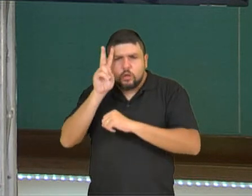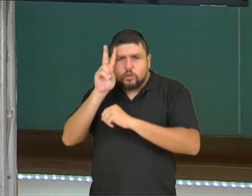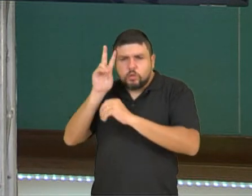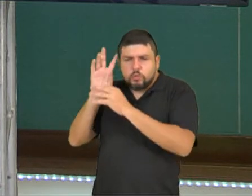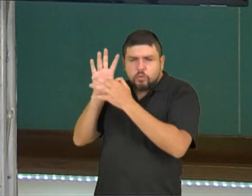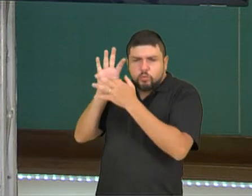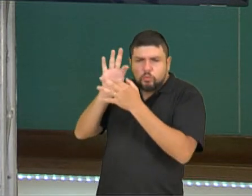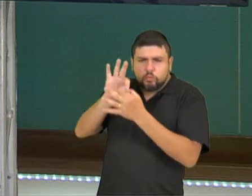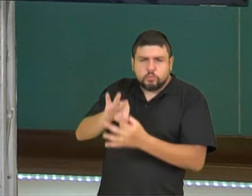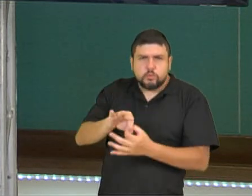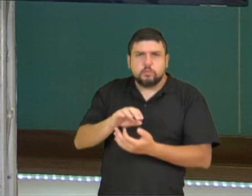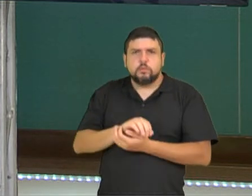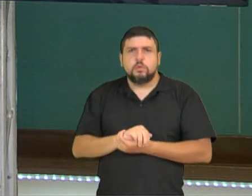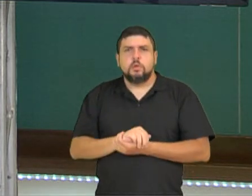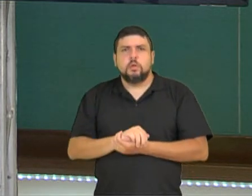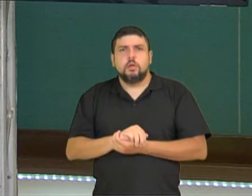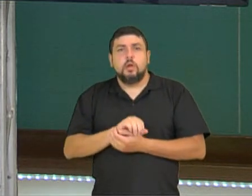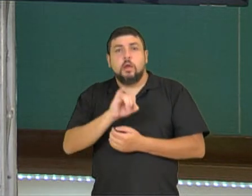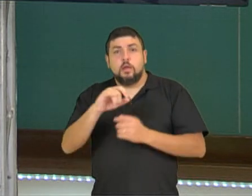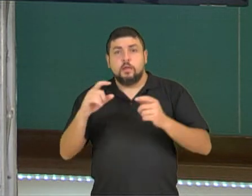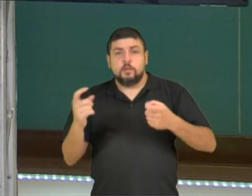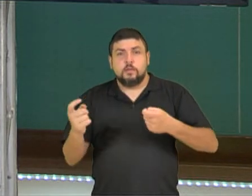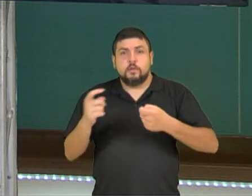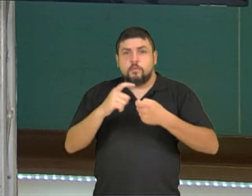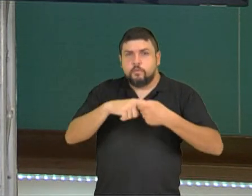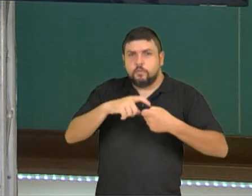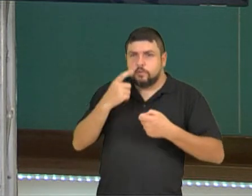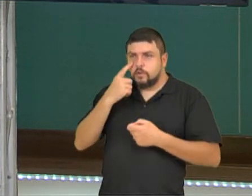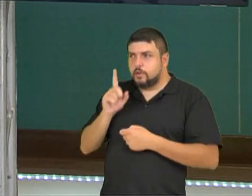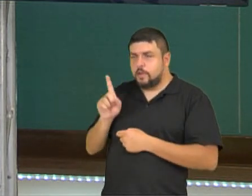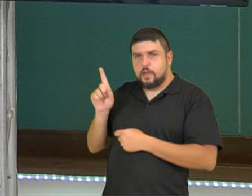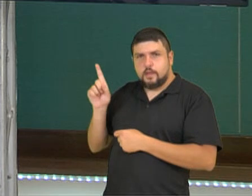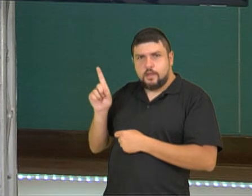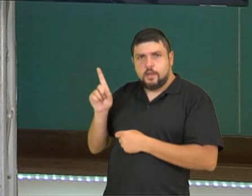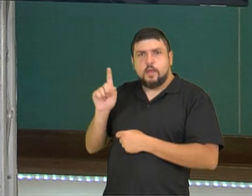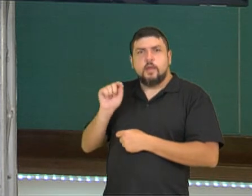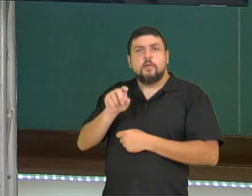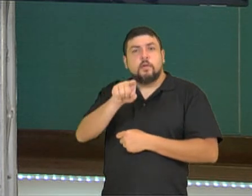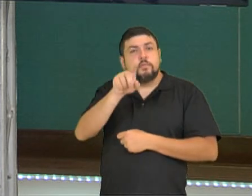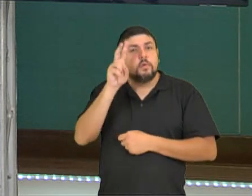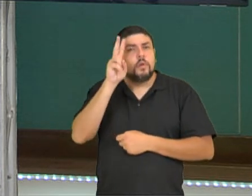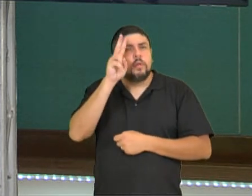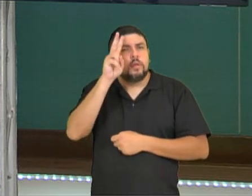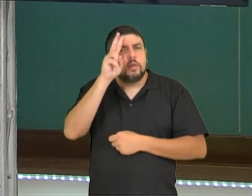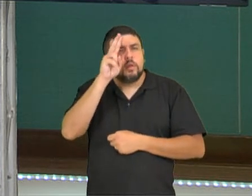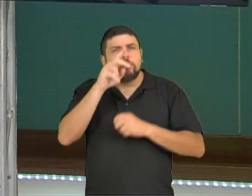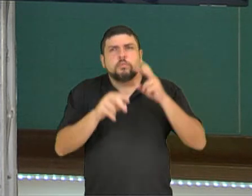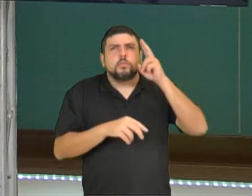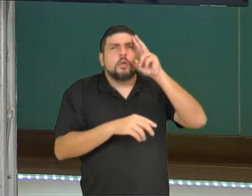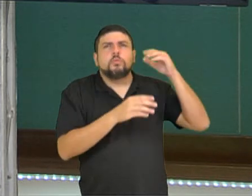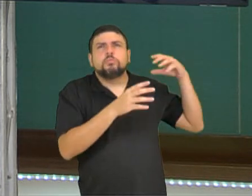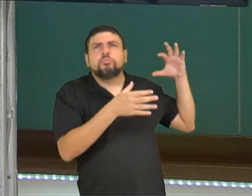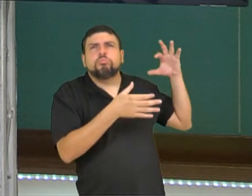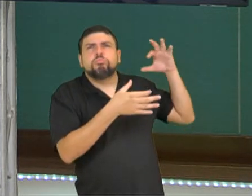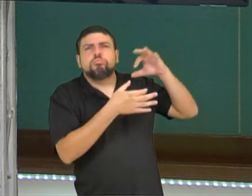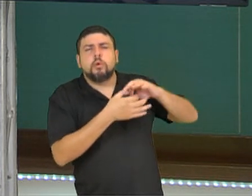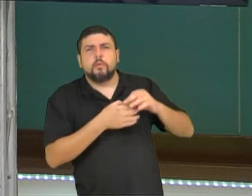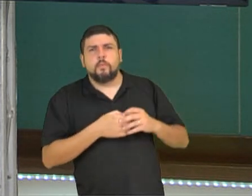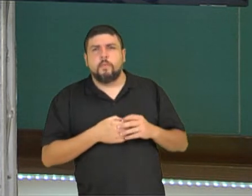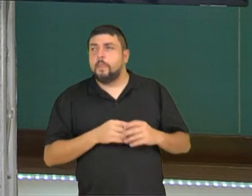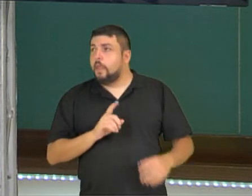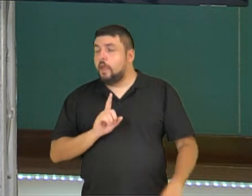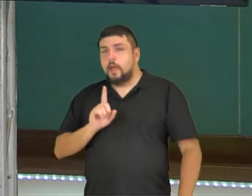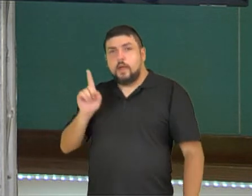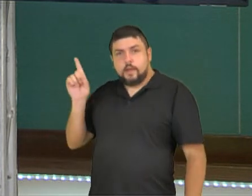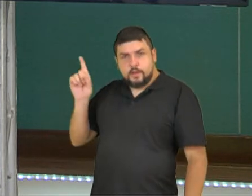relembrado algo histórico sobre essas fotografias. Por exemplo, a artista aqui está usando um vestido que